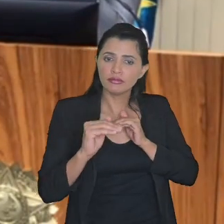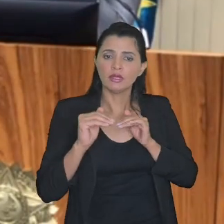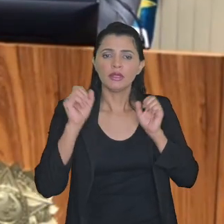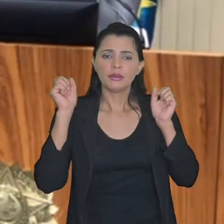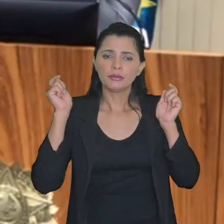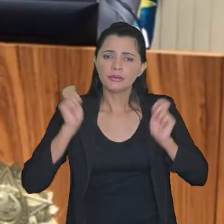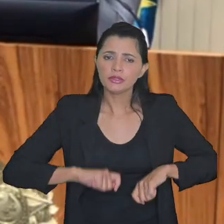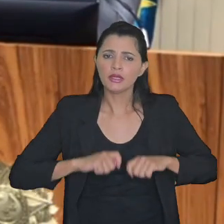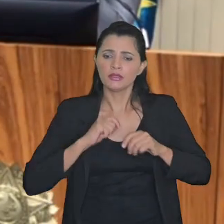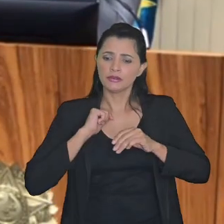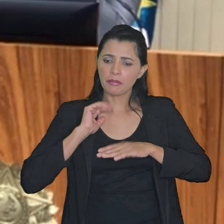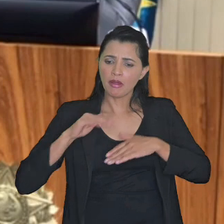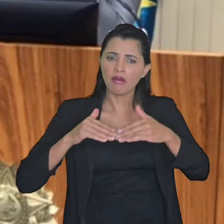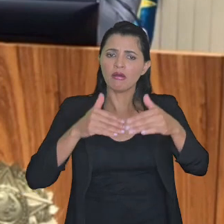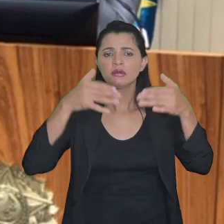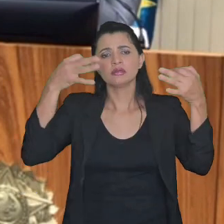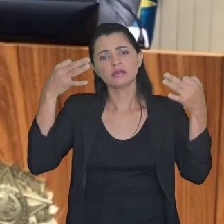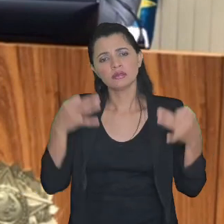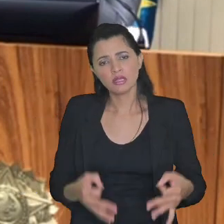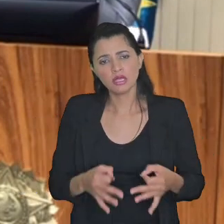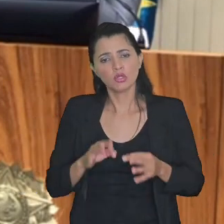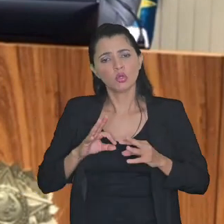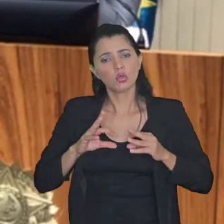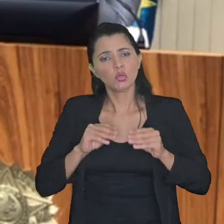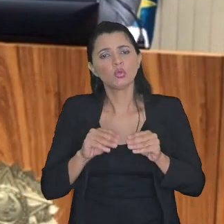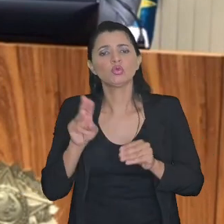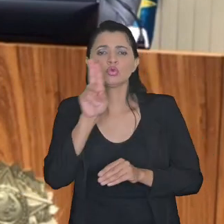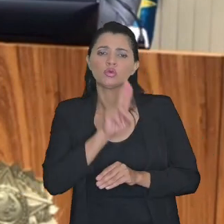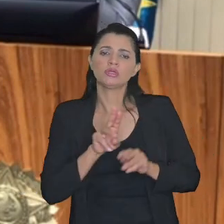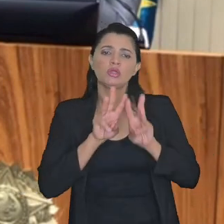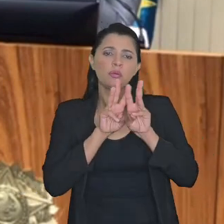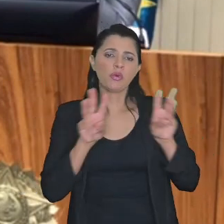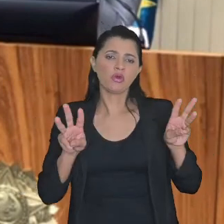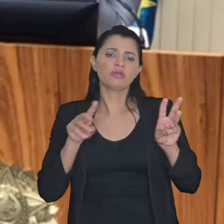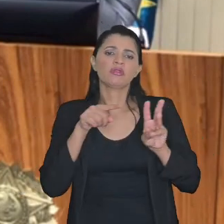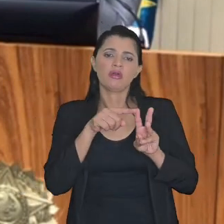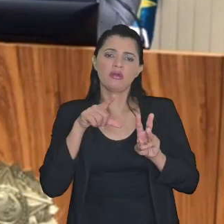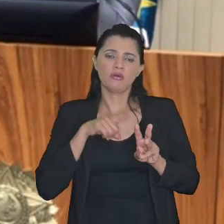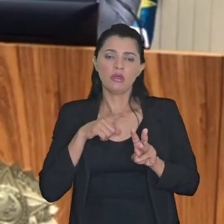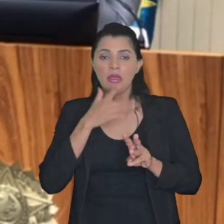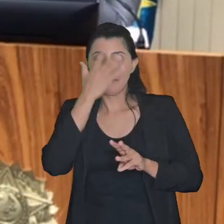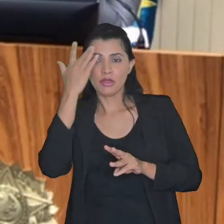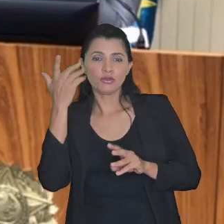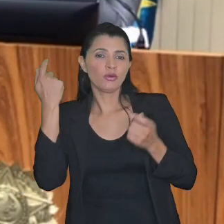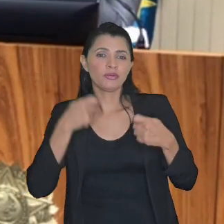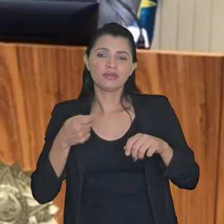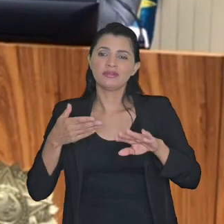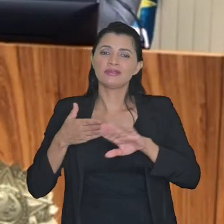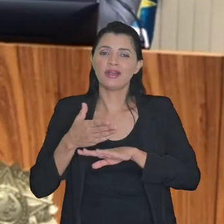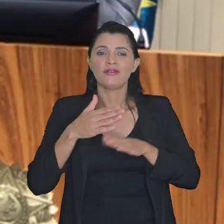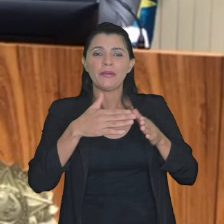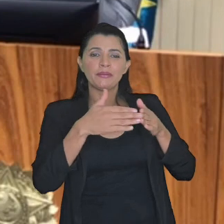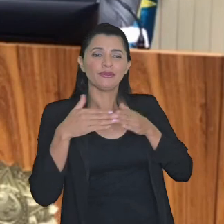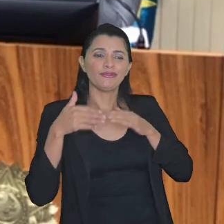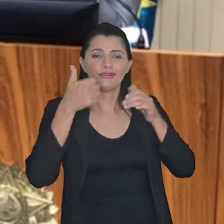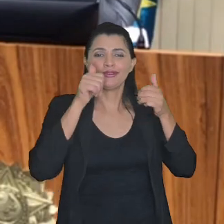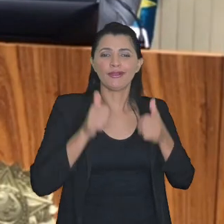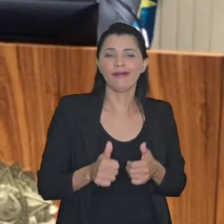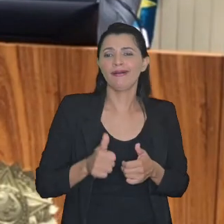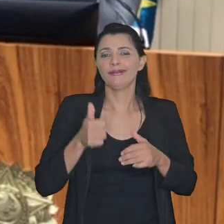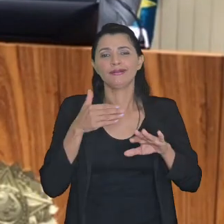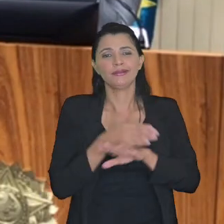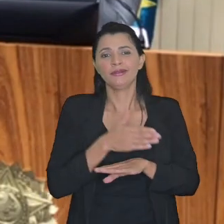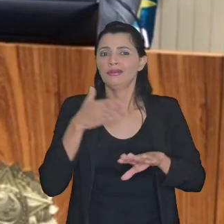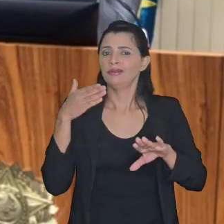e isso pudesse fluir adequadamente tudo via portal regularize para que o contribuinte não precisasse fazer requerimento análise